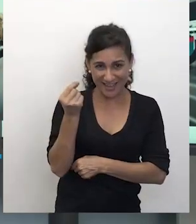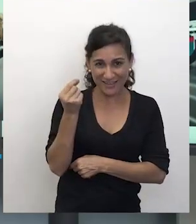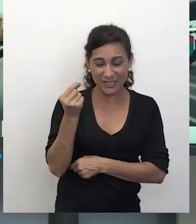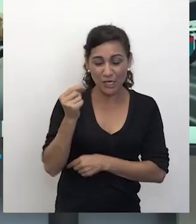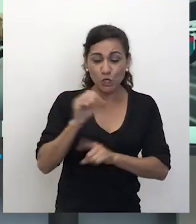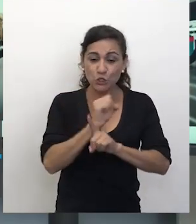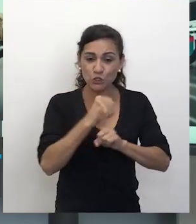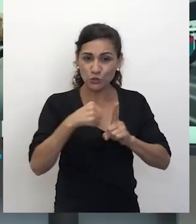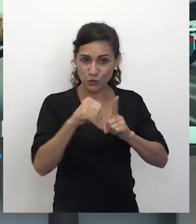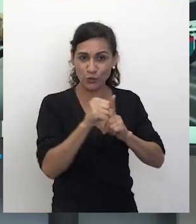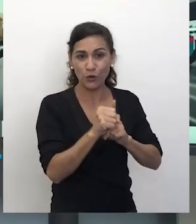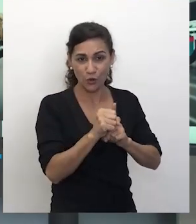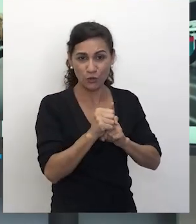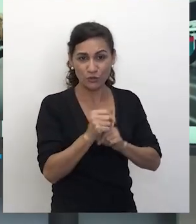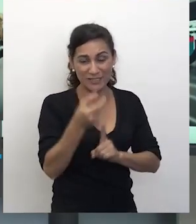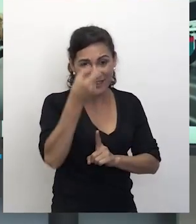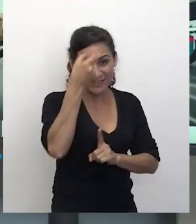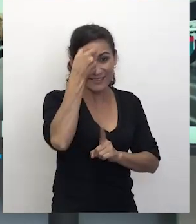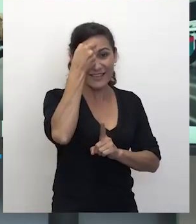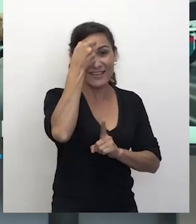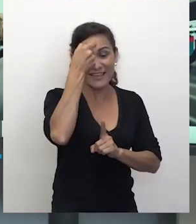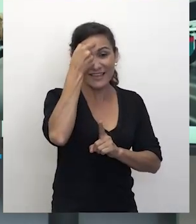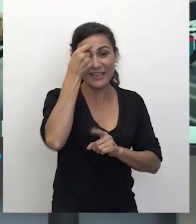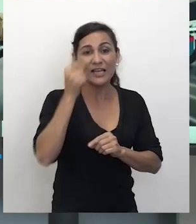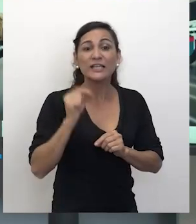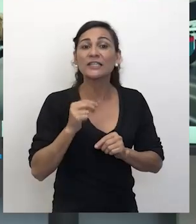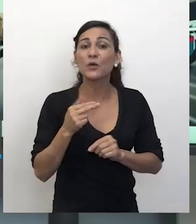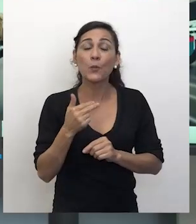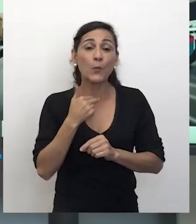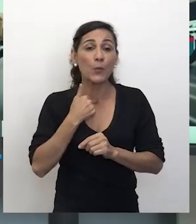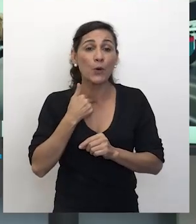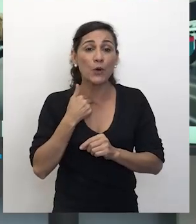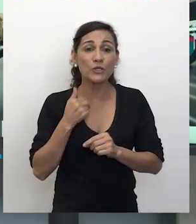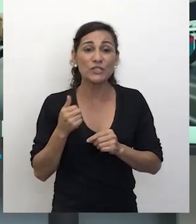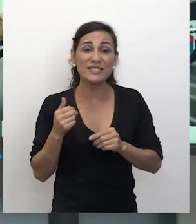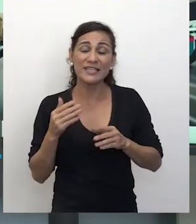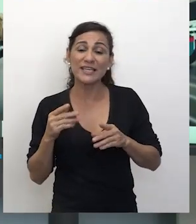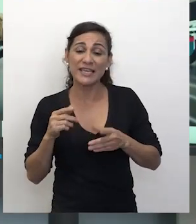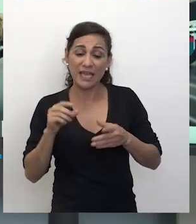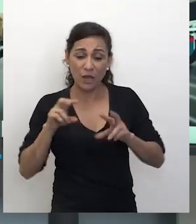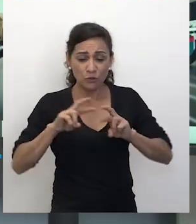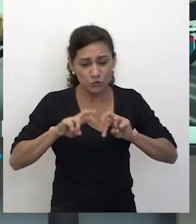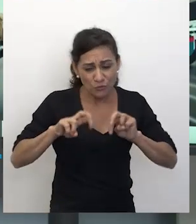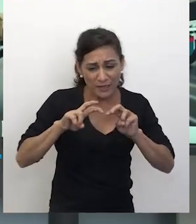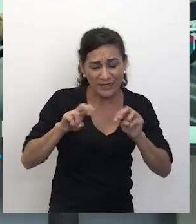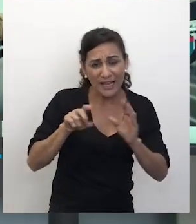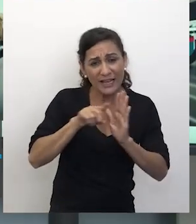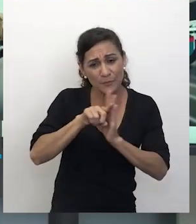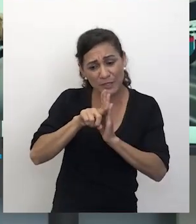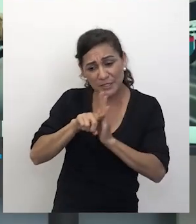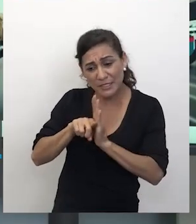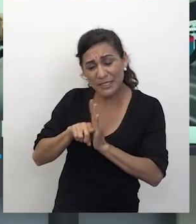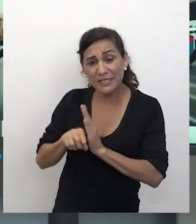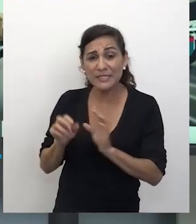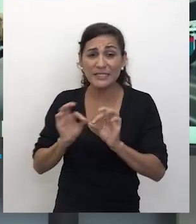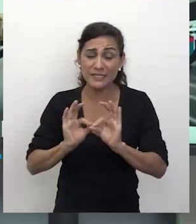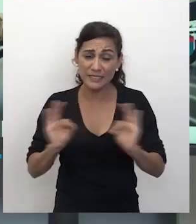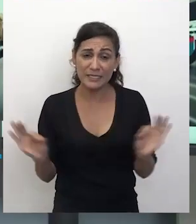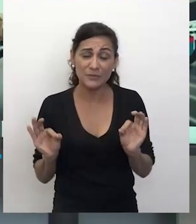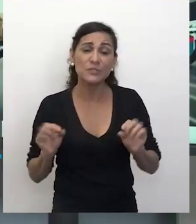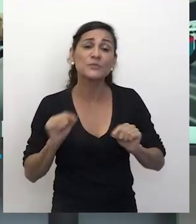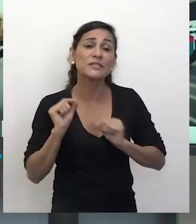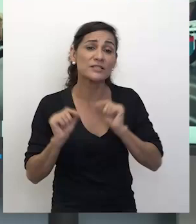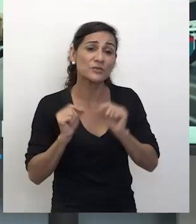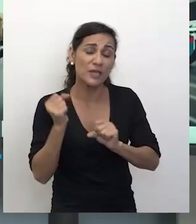sociológico não pode ser banalizado a partir de uma análise simples. Nós precisamos construir as